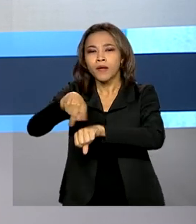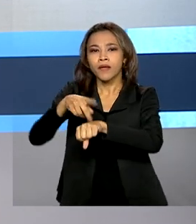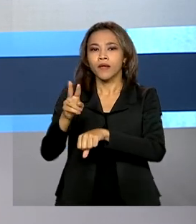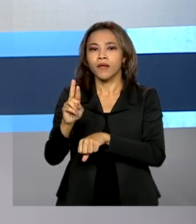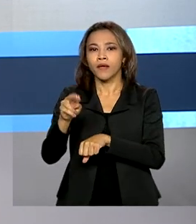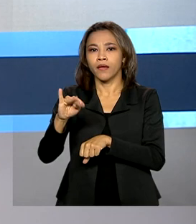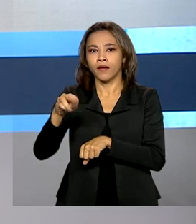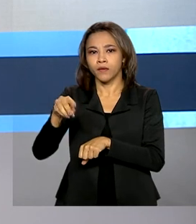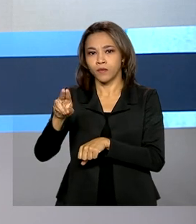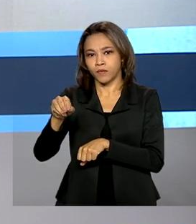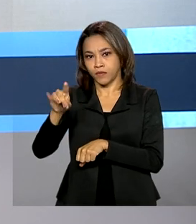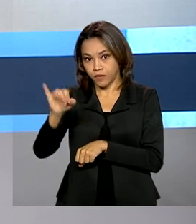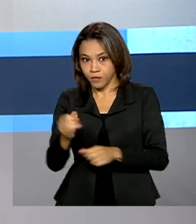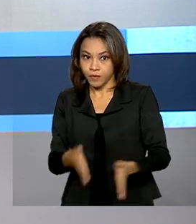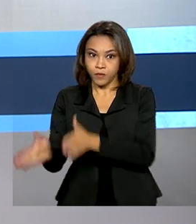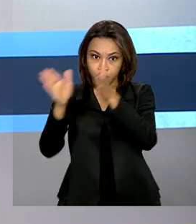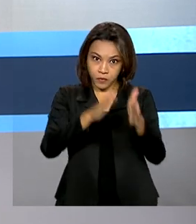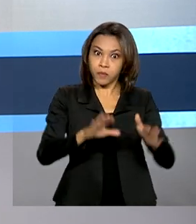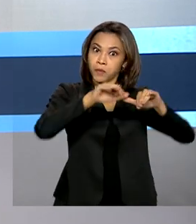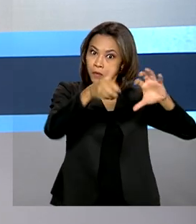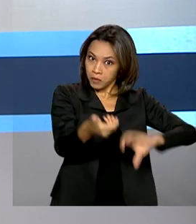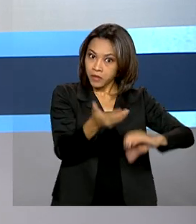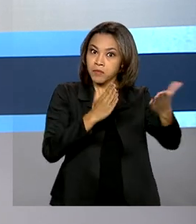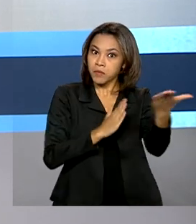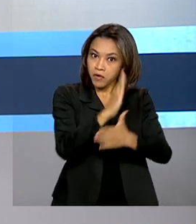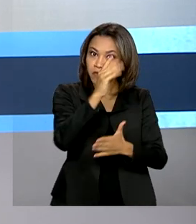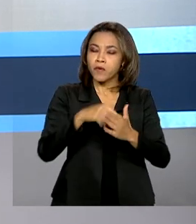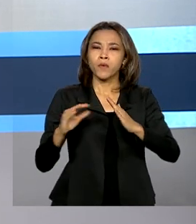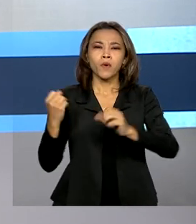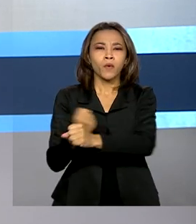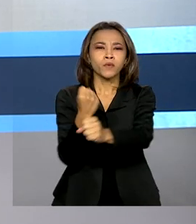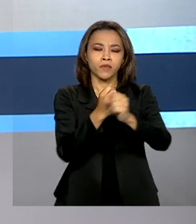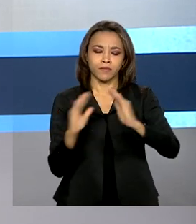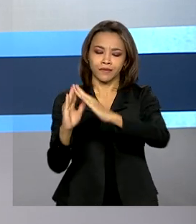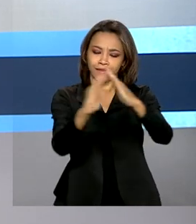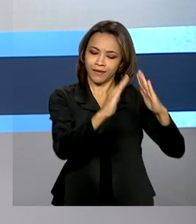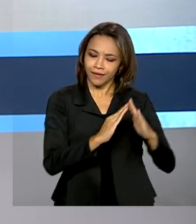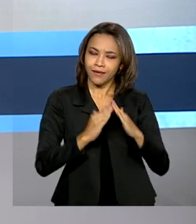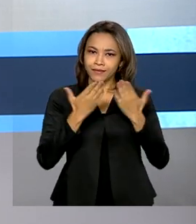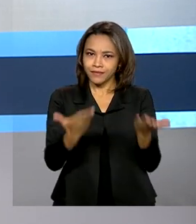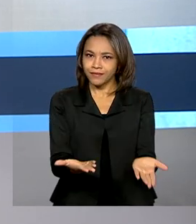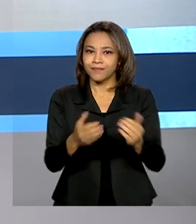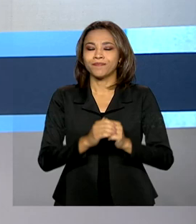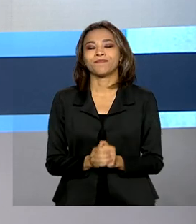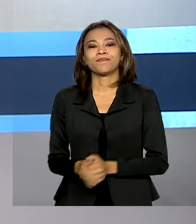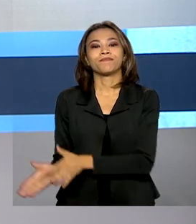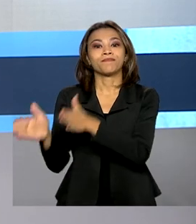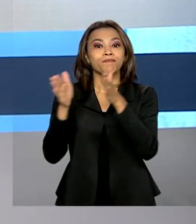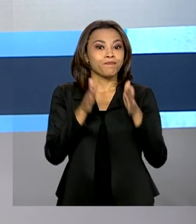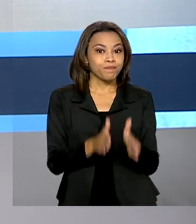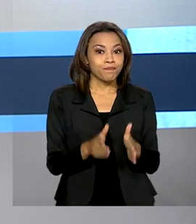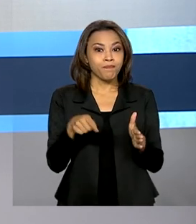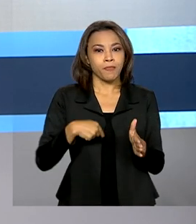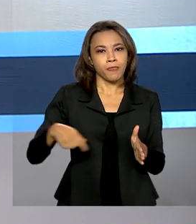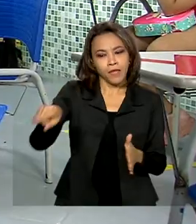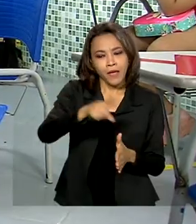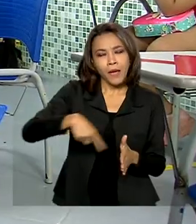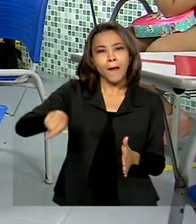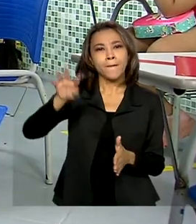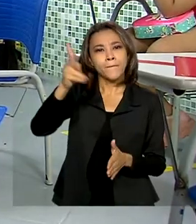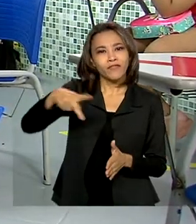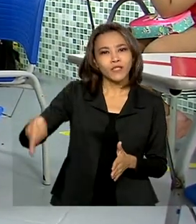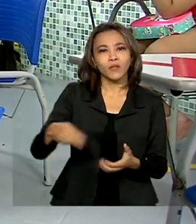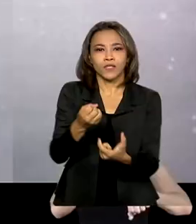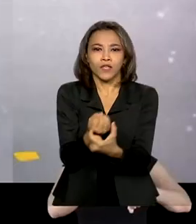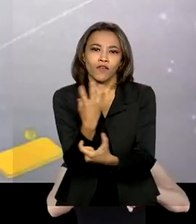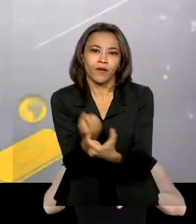aprova novo programa de habitação popular do governo federal, o Casa Verde Amarela. Veja também, professores de